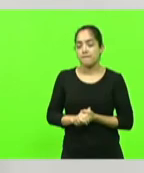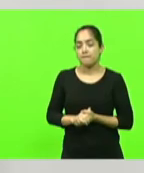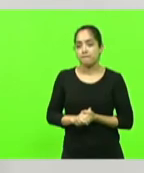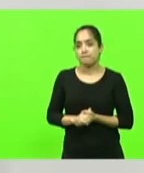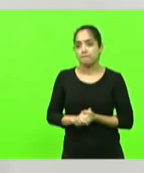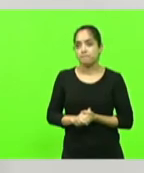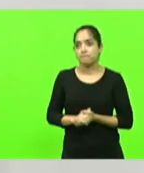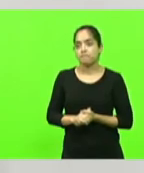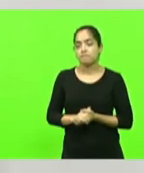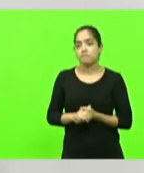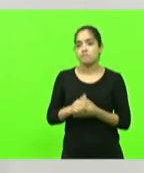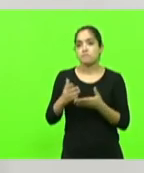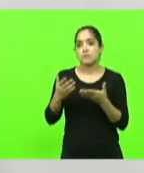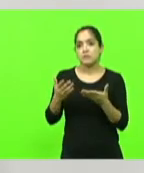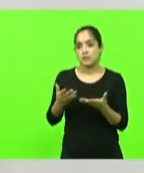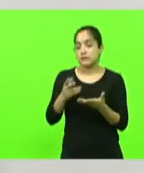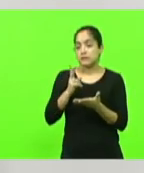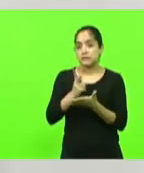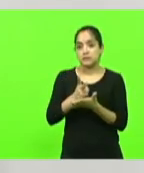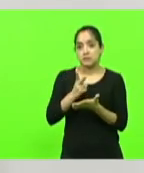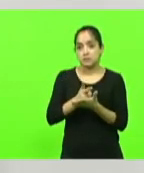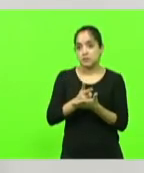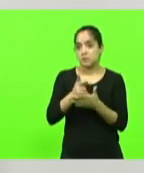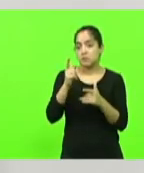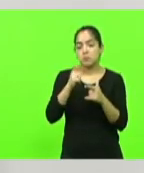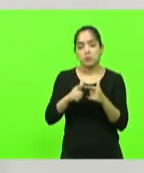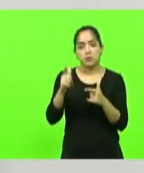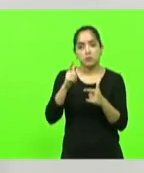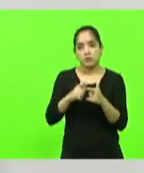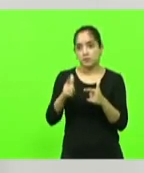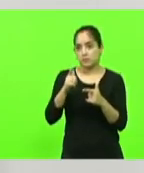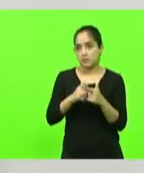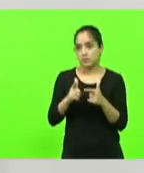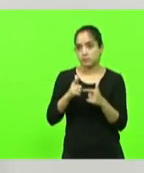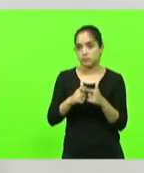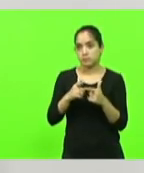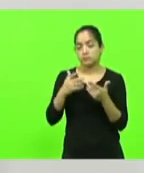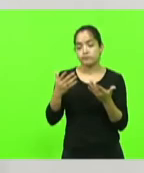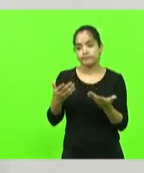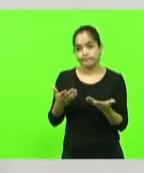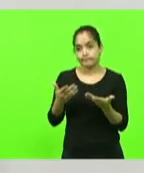nada mais do que isso sempre foi como disse